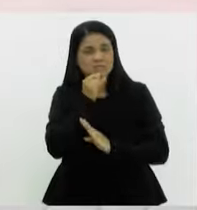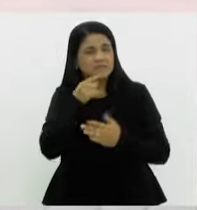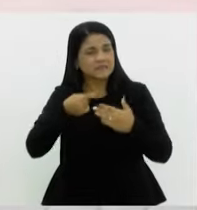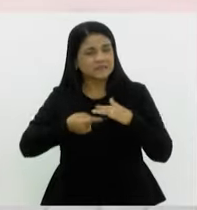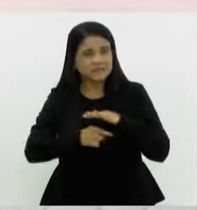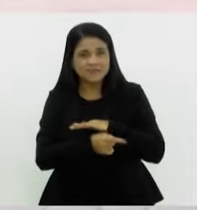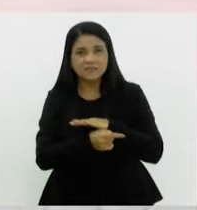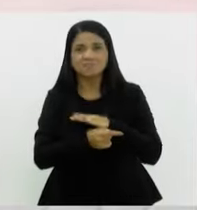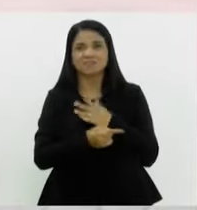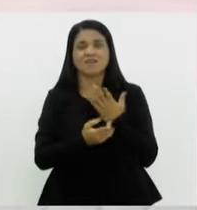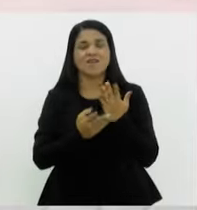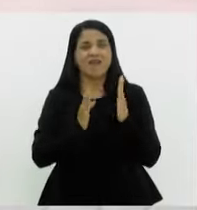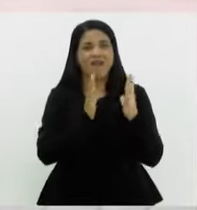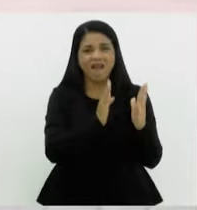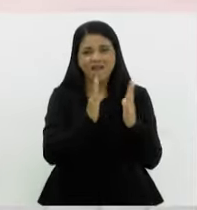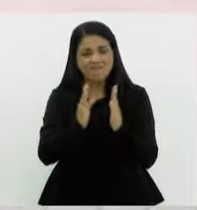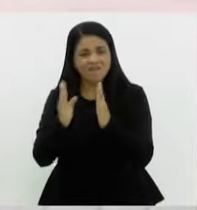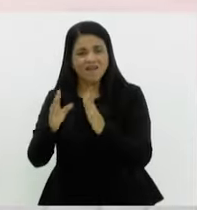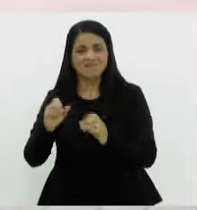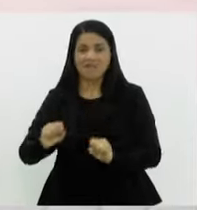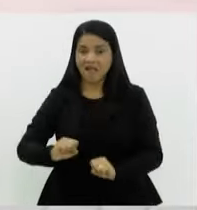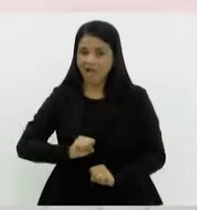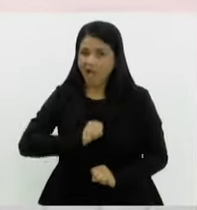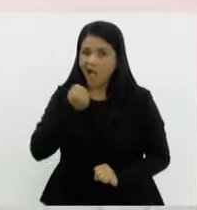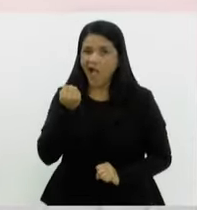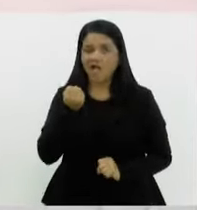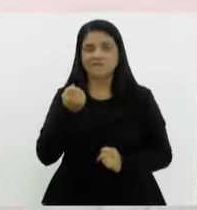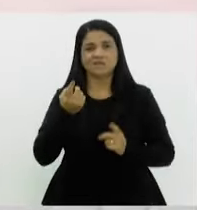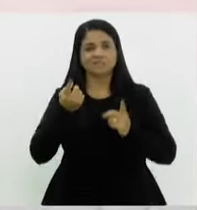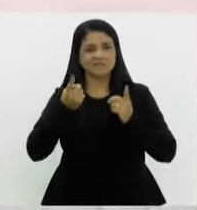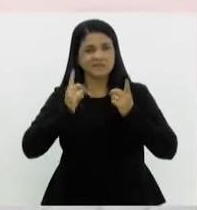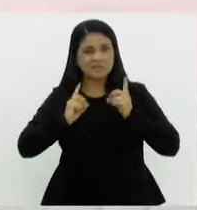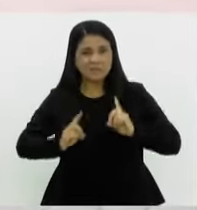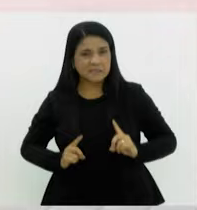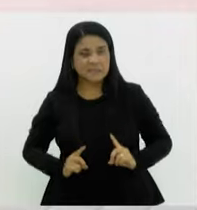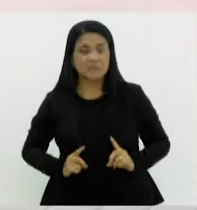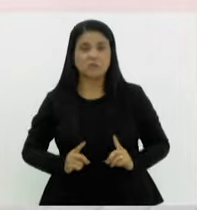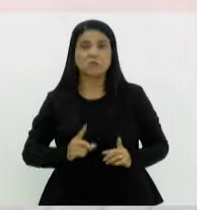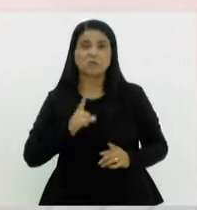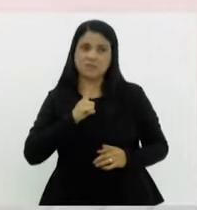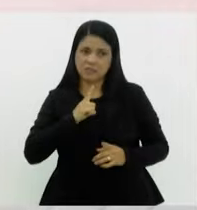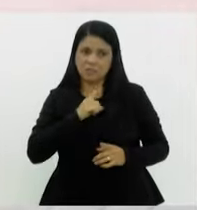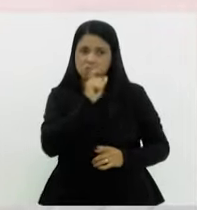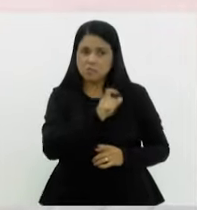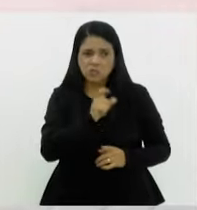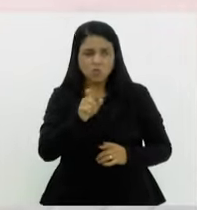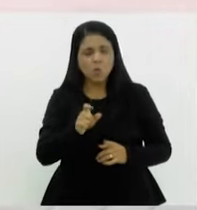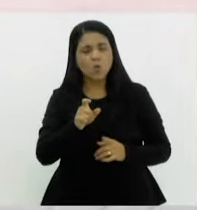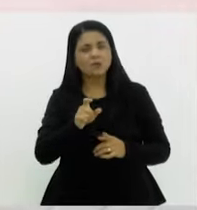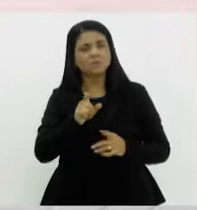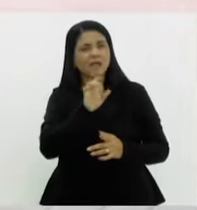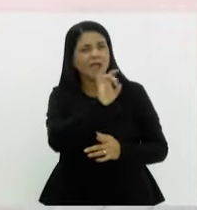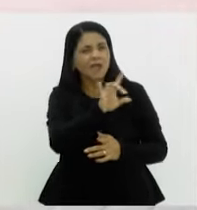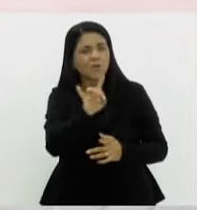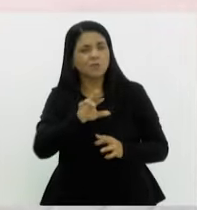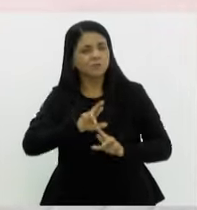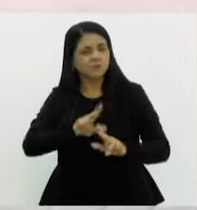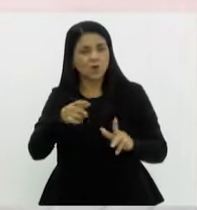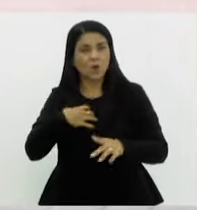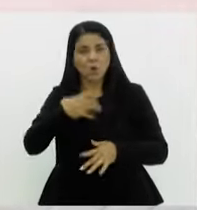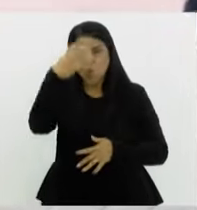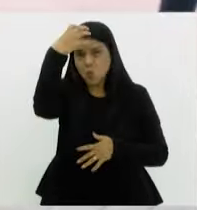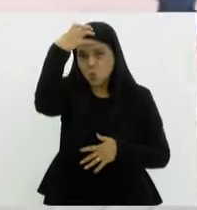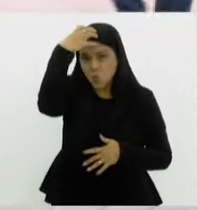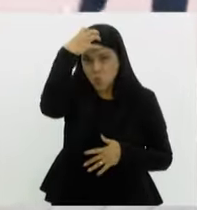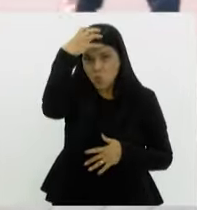essas fases, né? Da raiva, da depressão, se for o caso, nem todas as pessoas passam por todas as fases, né? Da culpa, as